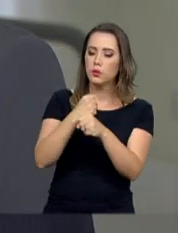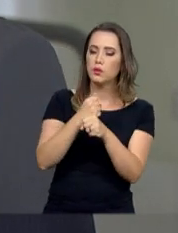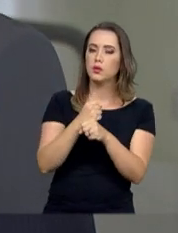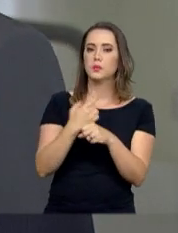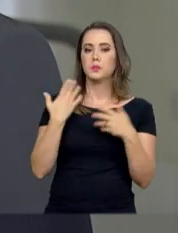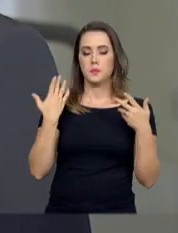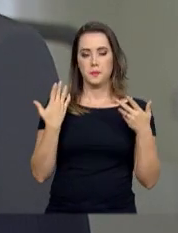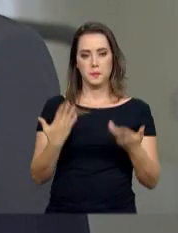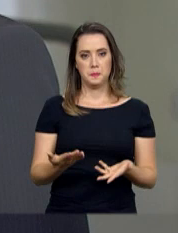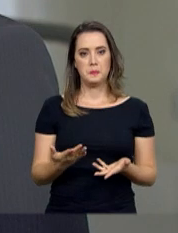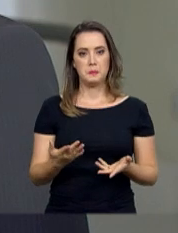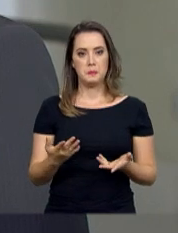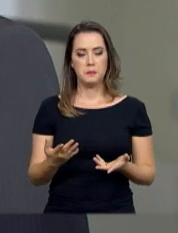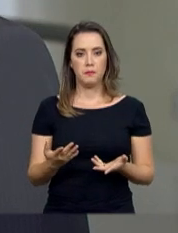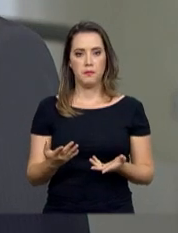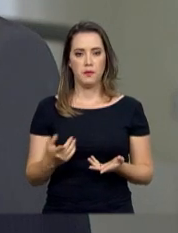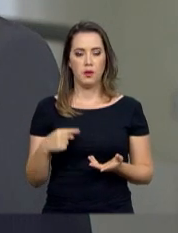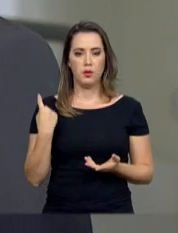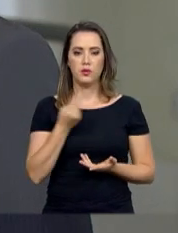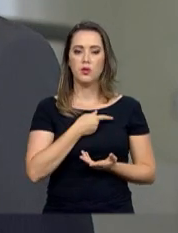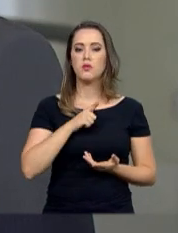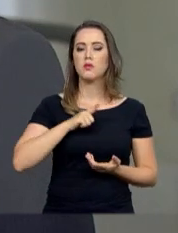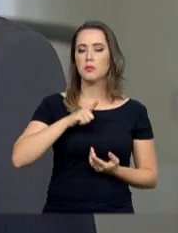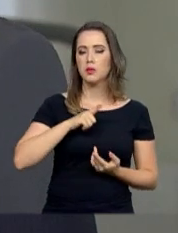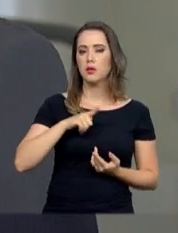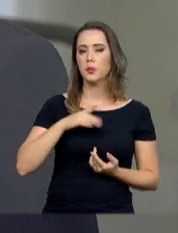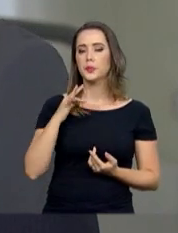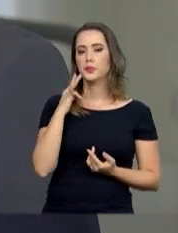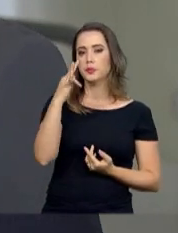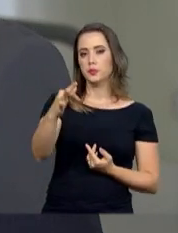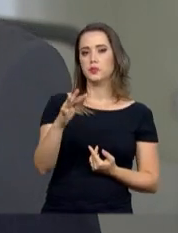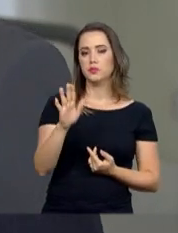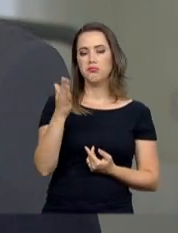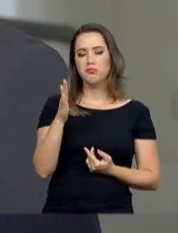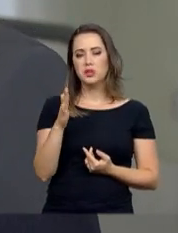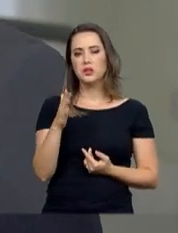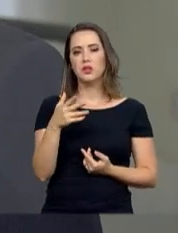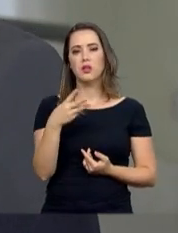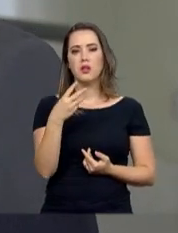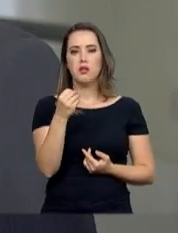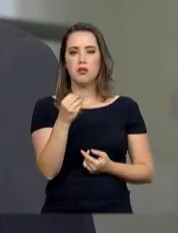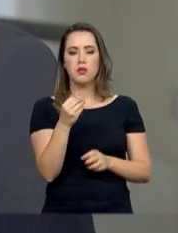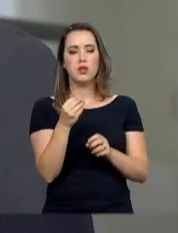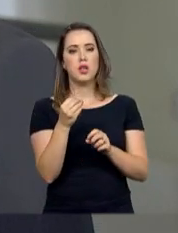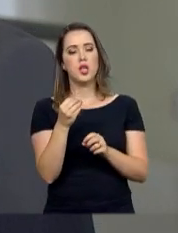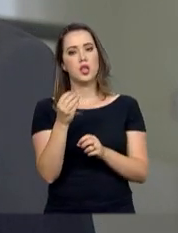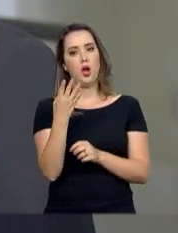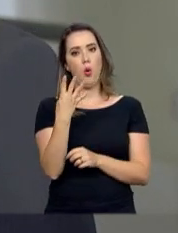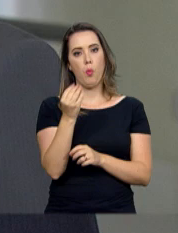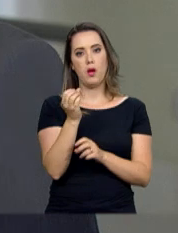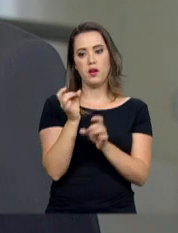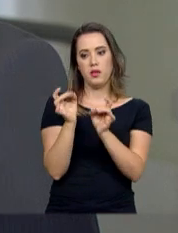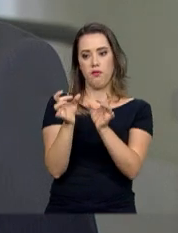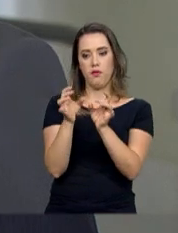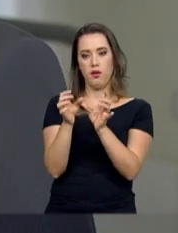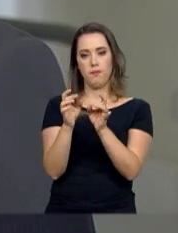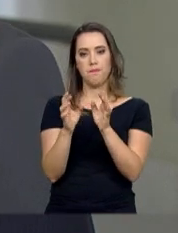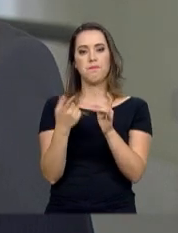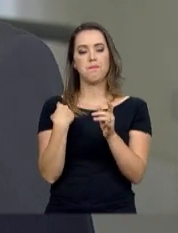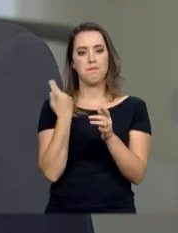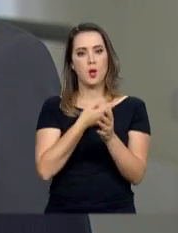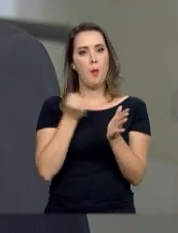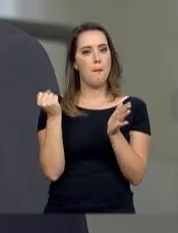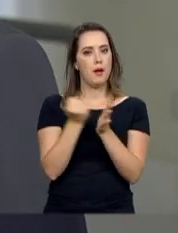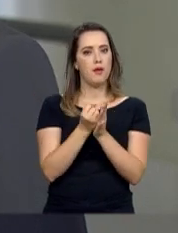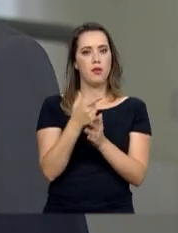governo. E nós temos a previsão de fazer mais cerca de 30 a 40 leilões até o final do ano e devemos estabelecer a